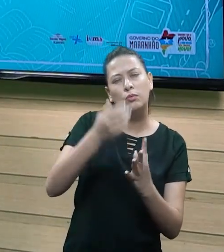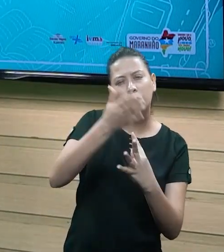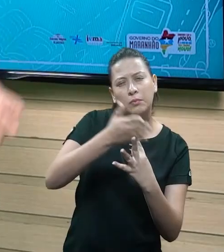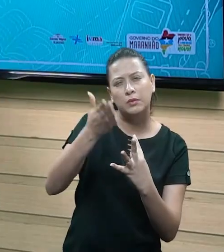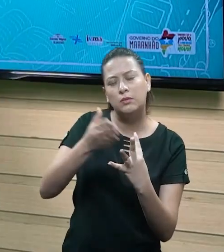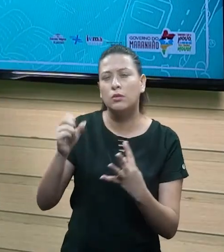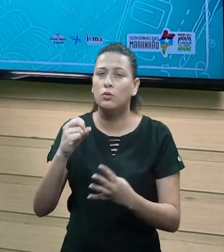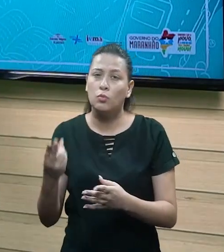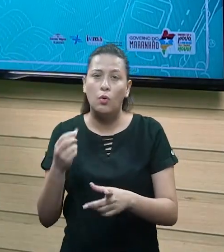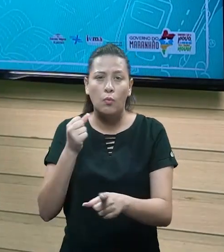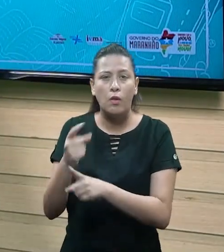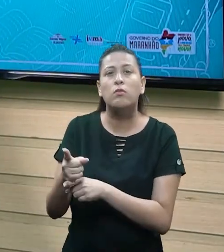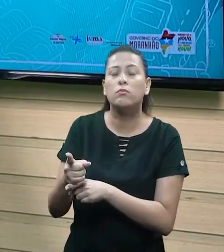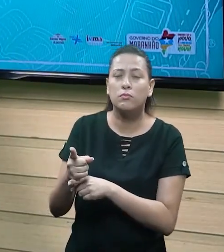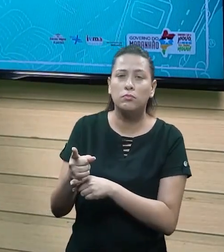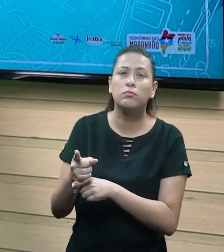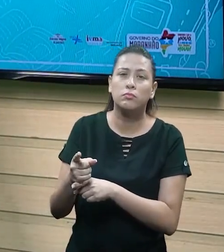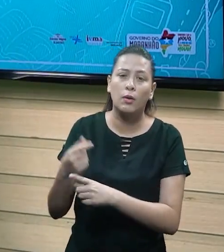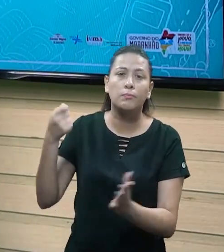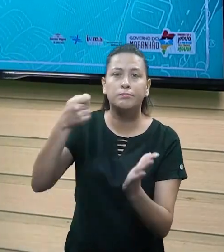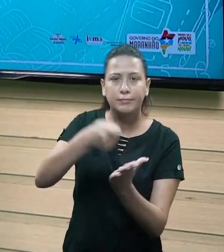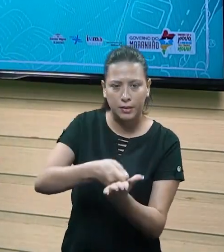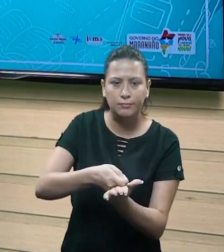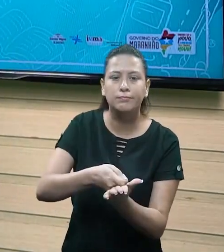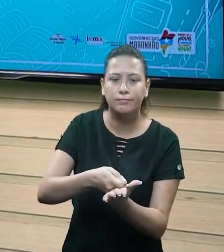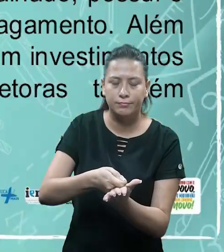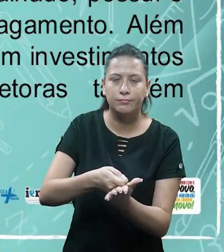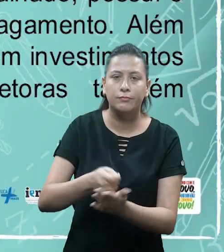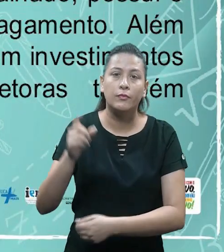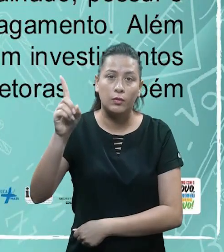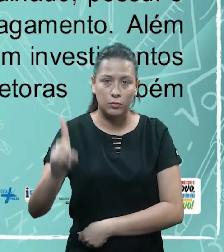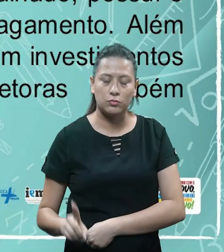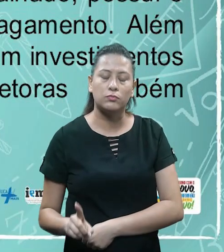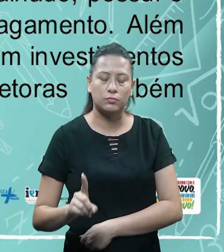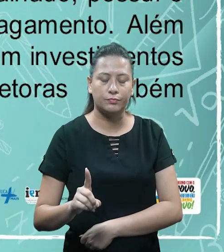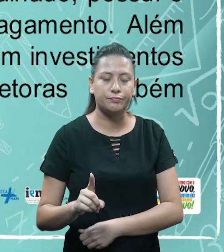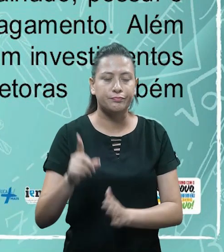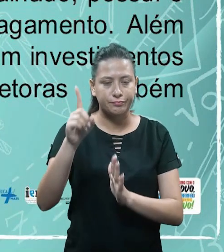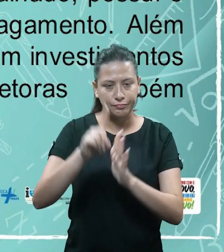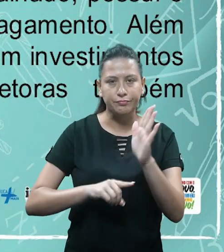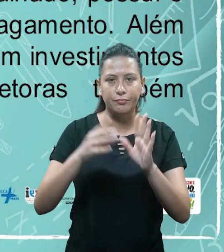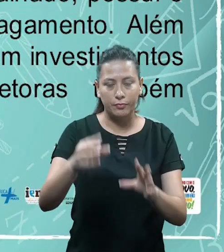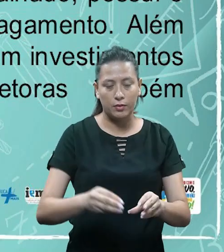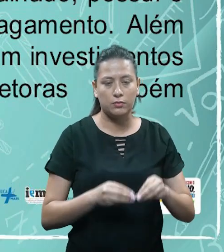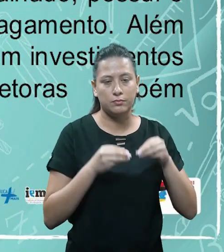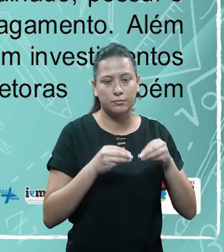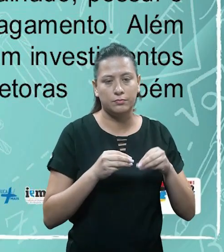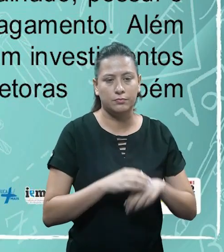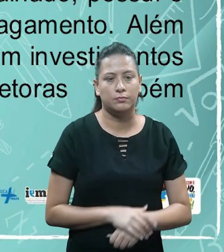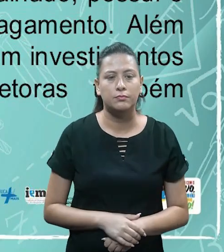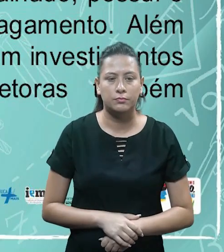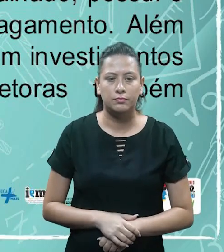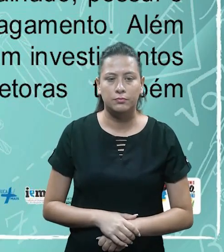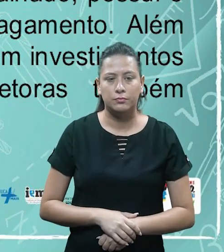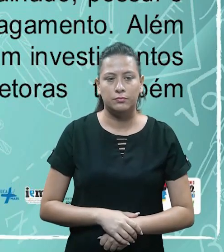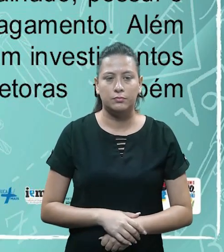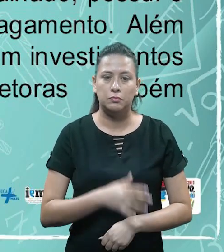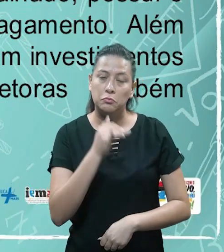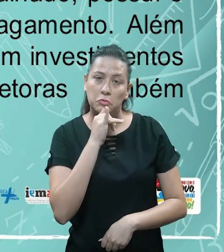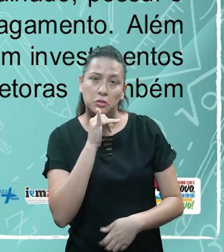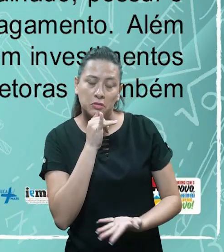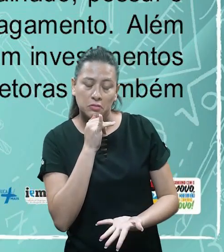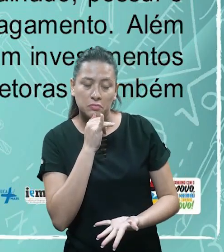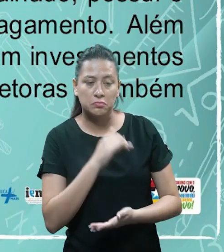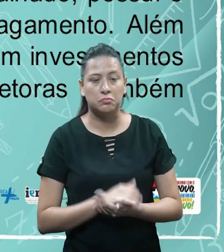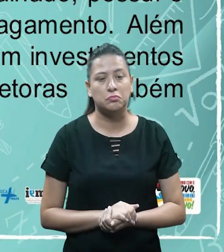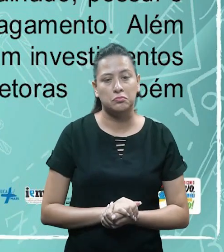aluguéis, assim por diante. Então, são direitos a receber. Dando continuidade, um trabalhador, por exemplo, após